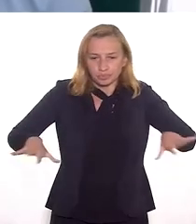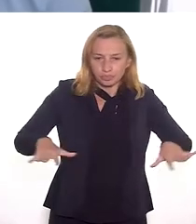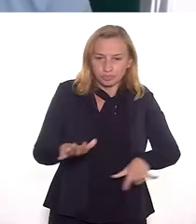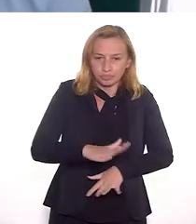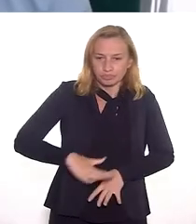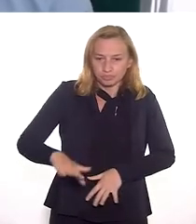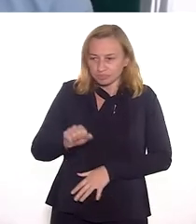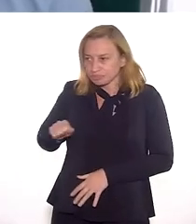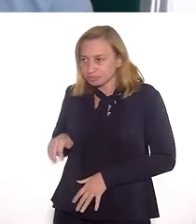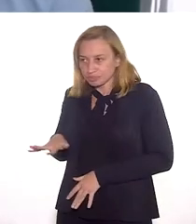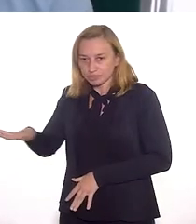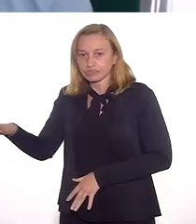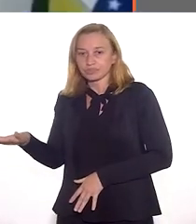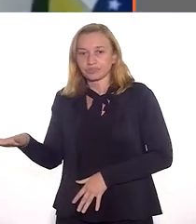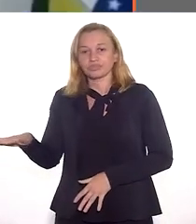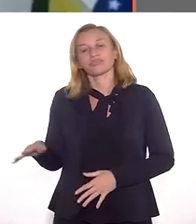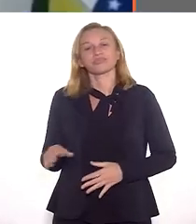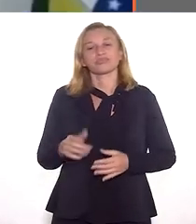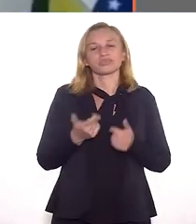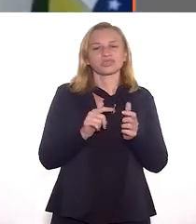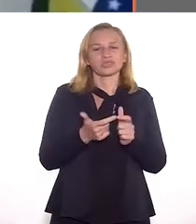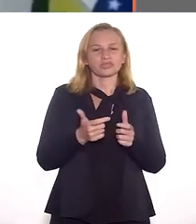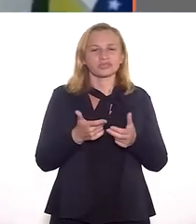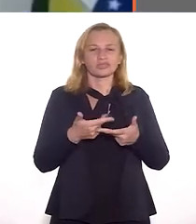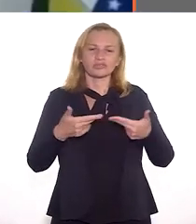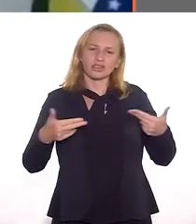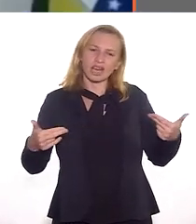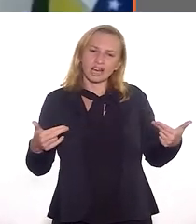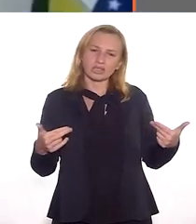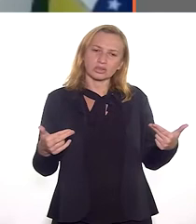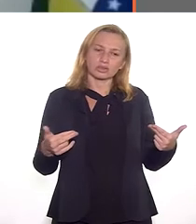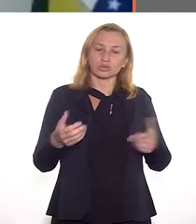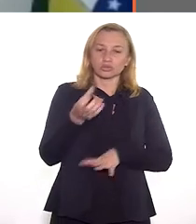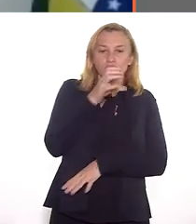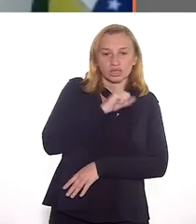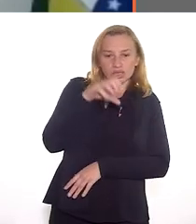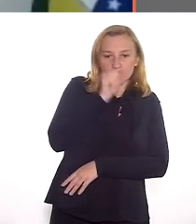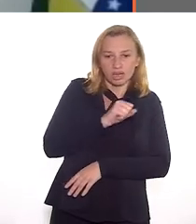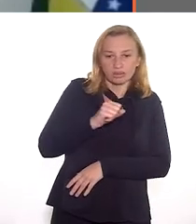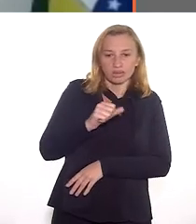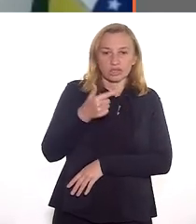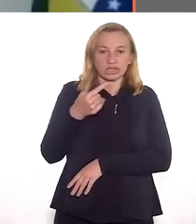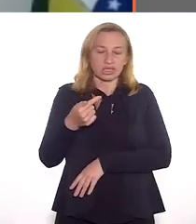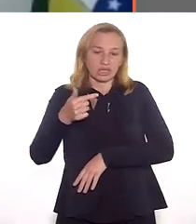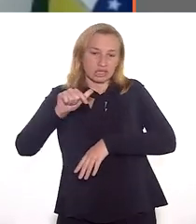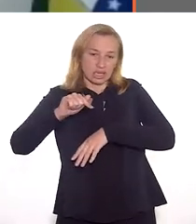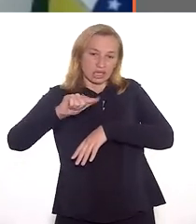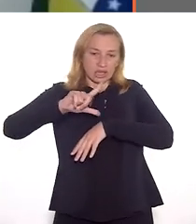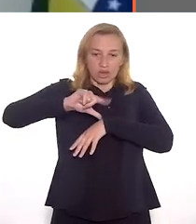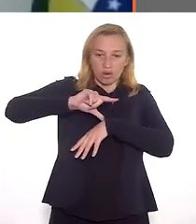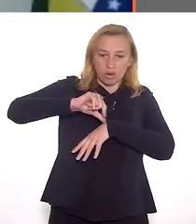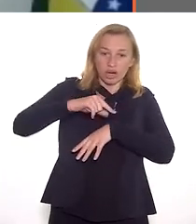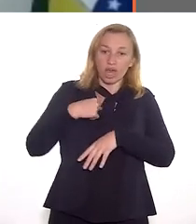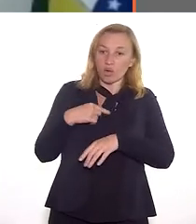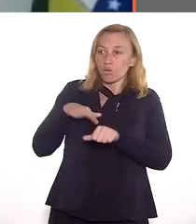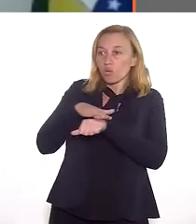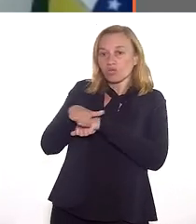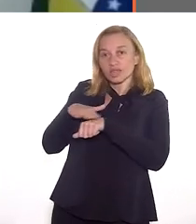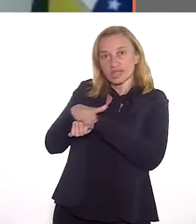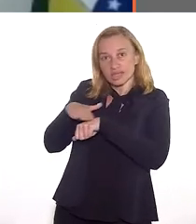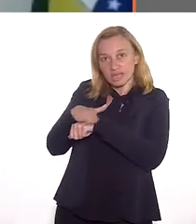Pandemia em Territórios de Favela. Ele teve dezenas de edições, aos sábados, às 17 horas, em que eu